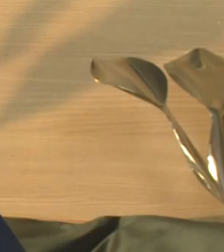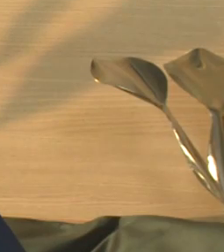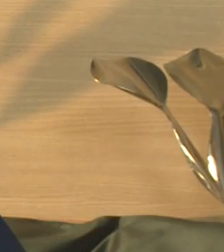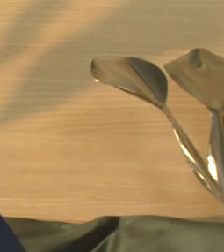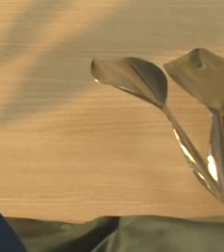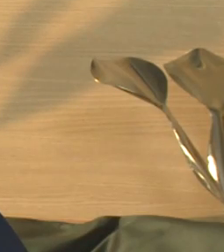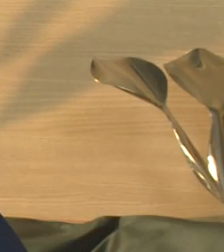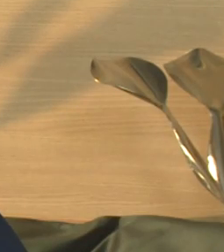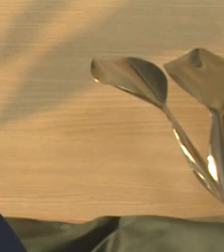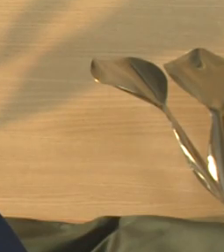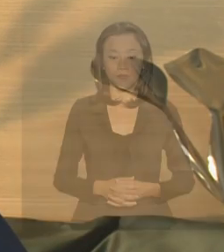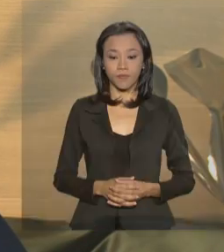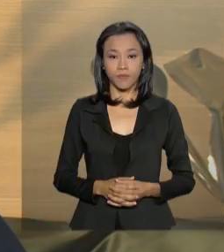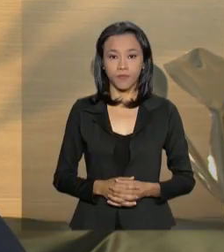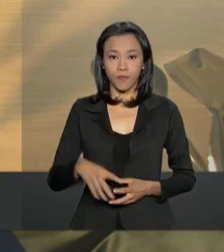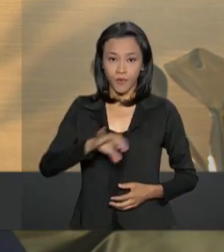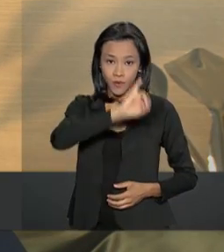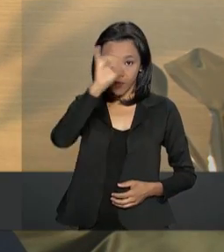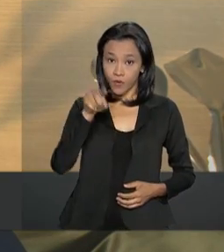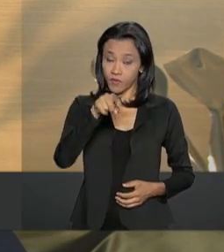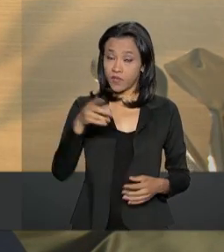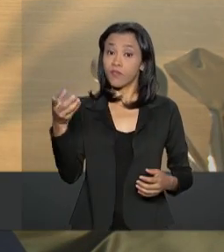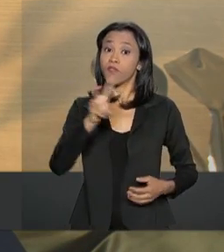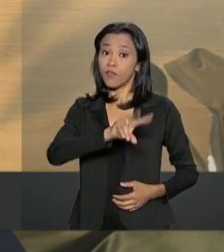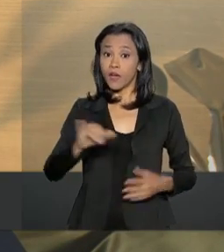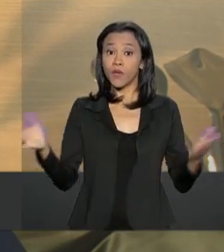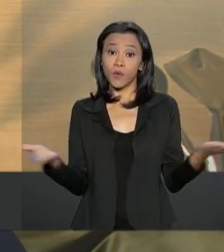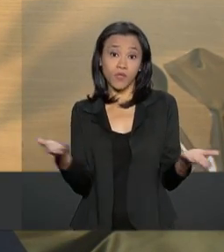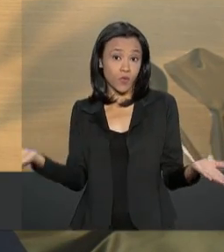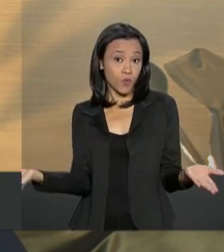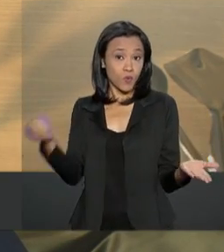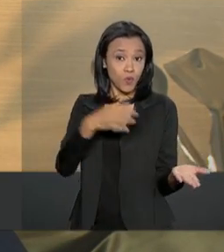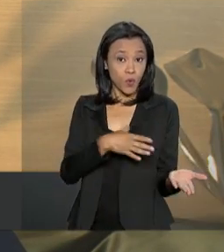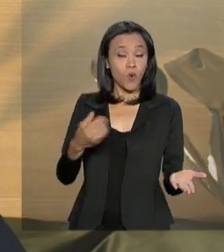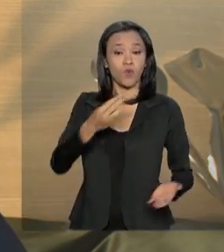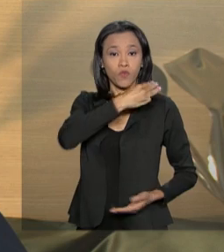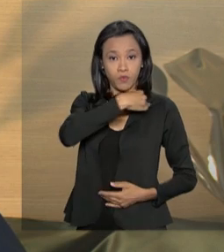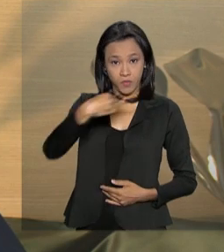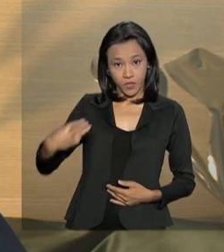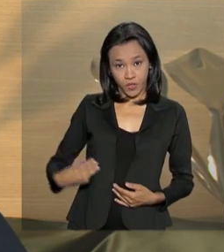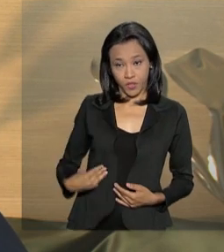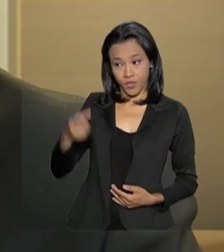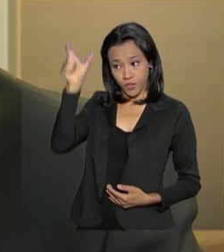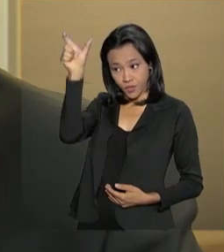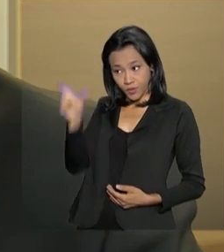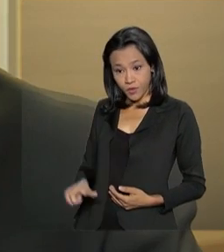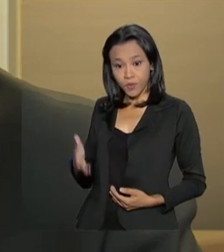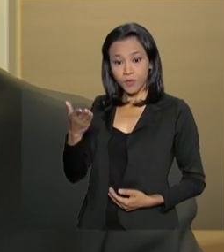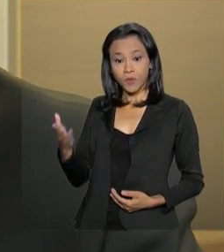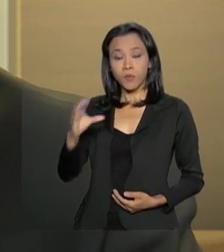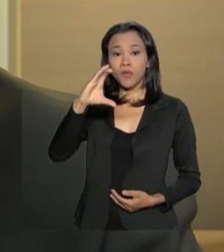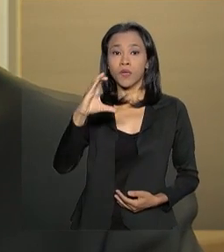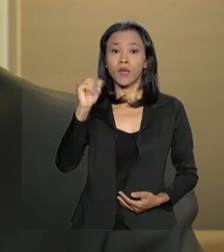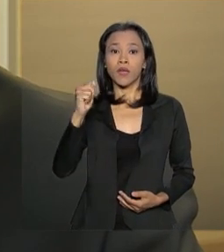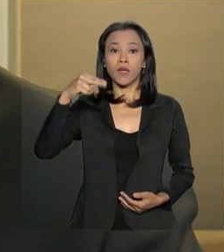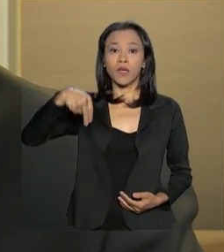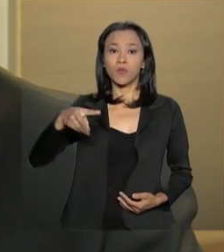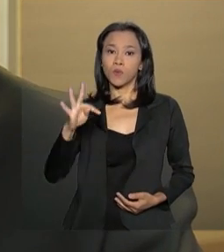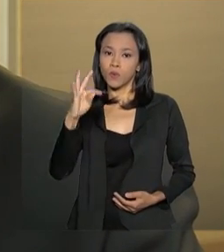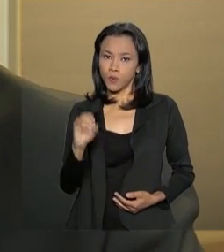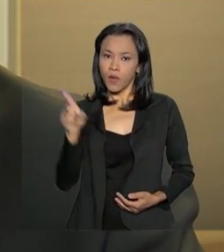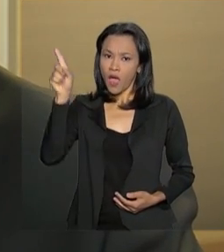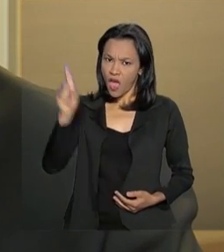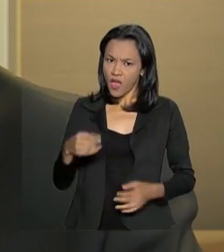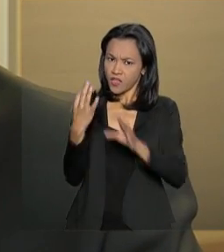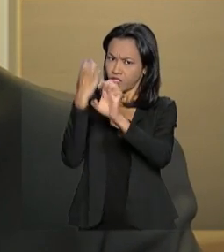Olá, hoje você vai conhecer o novo ministro do Desenvolvimento Regional, Gustavo Henrique Canuto. Graduado em Engenharia da Computação,